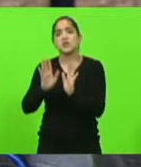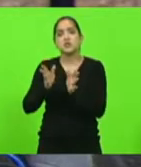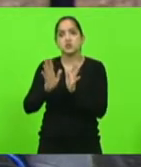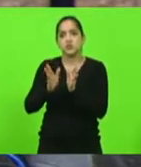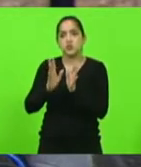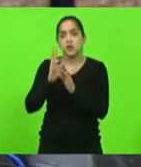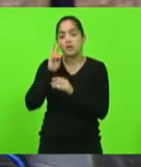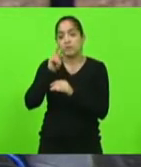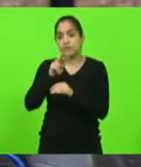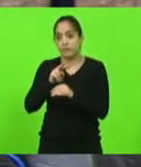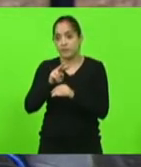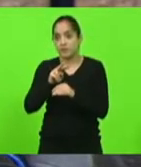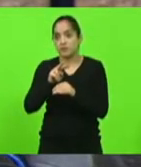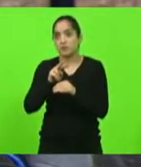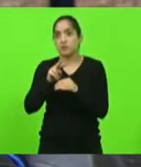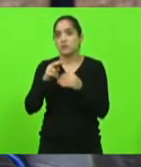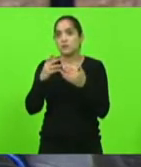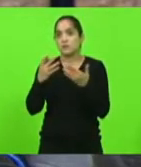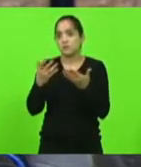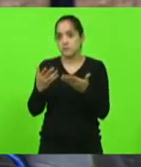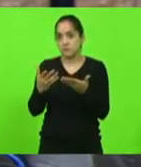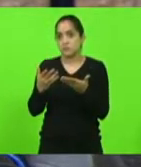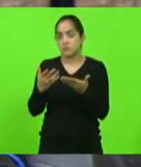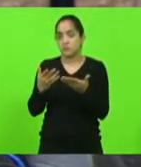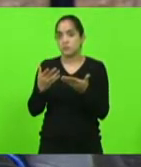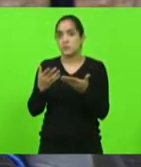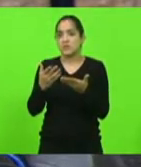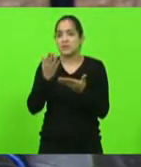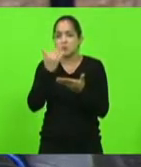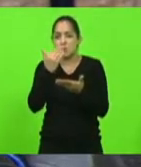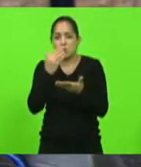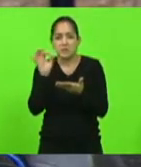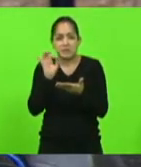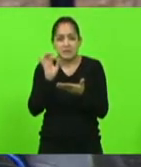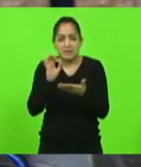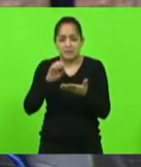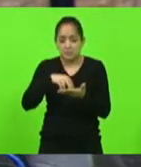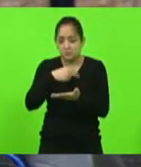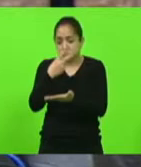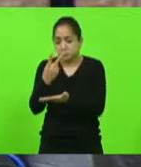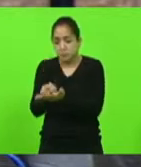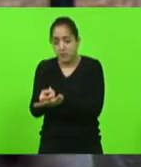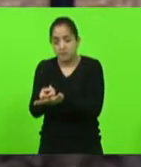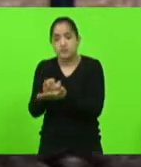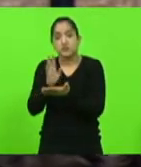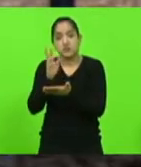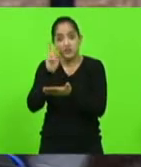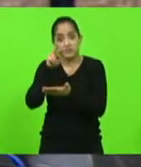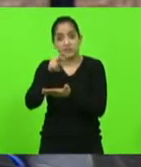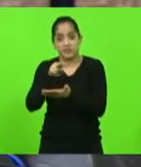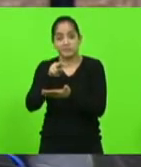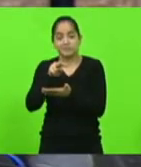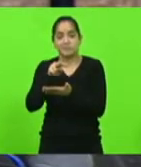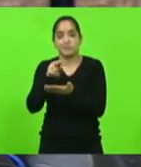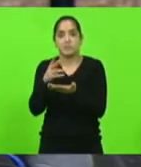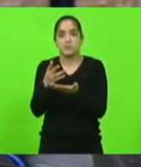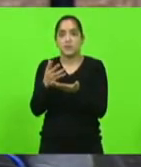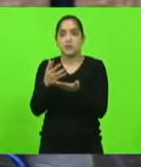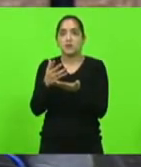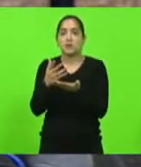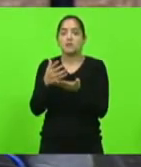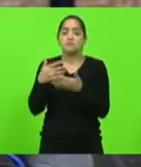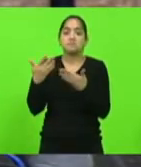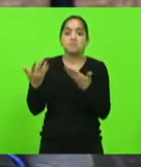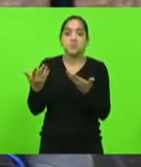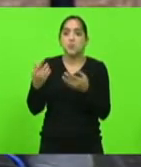de ver um diabético em jejum cair ao chão justamente por isso. Então, eu não vejo